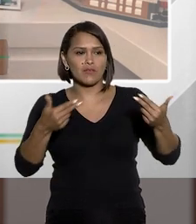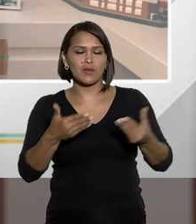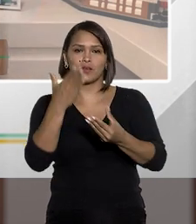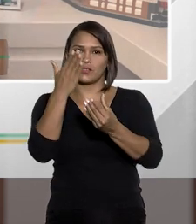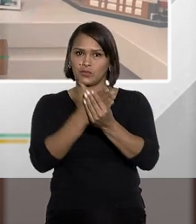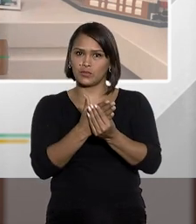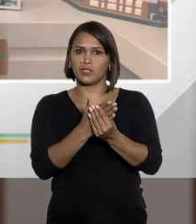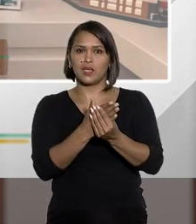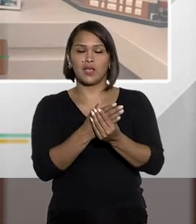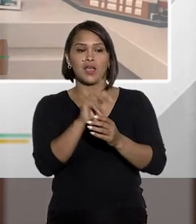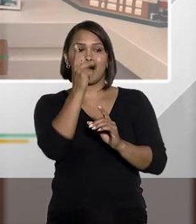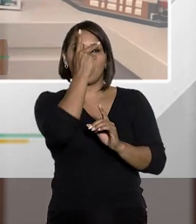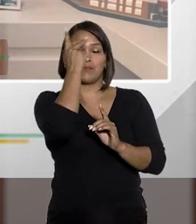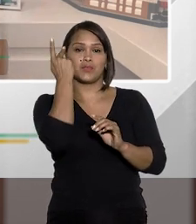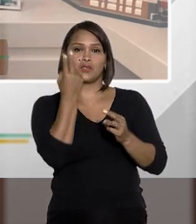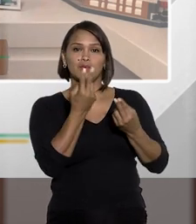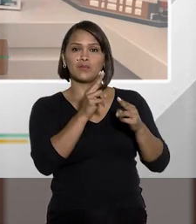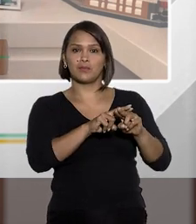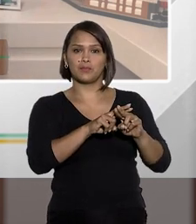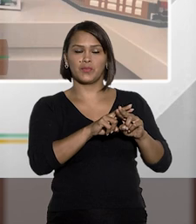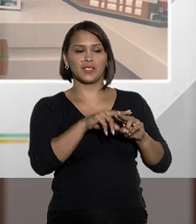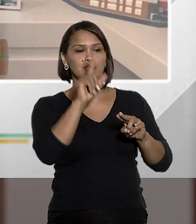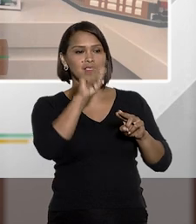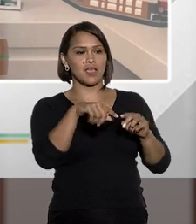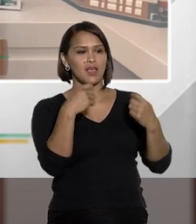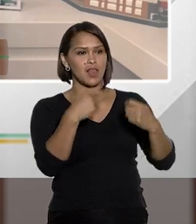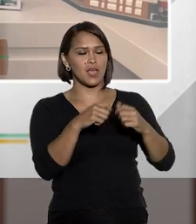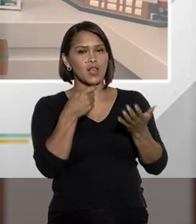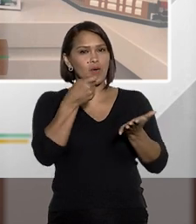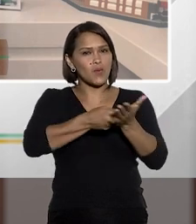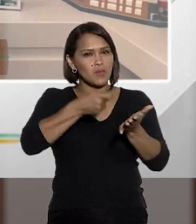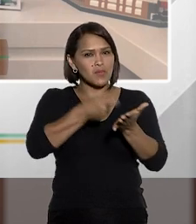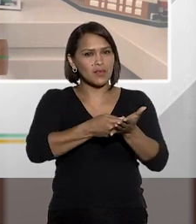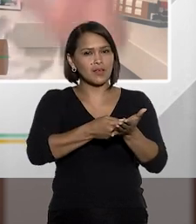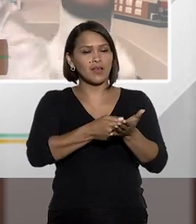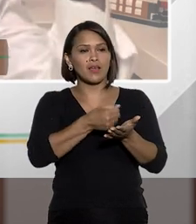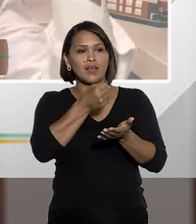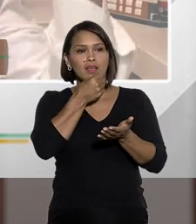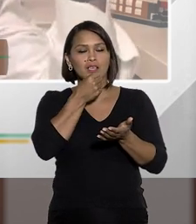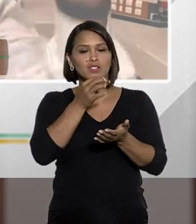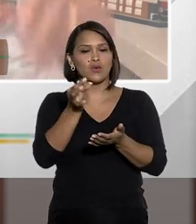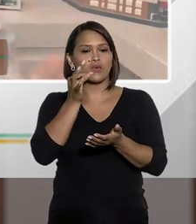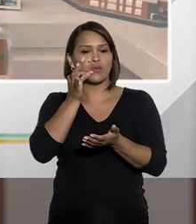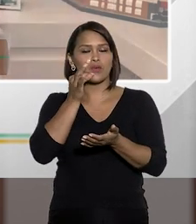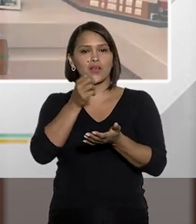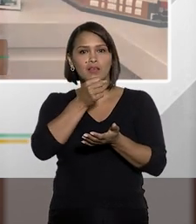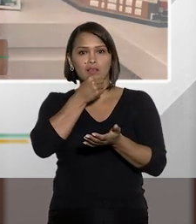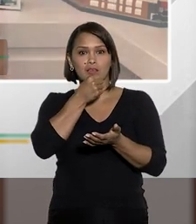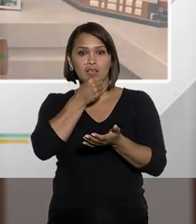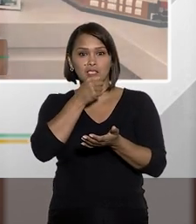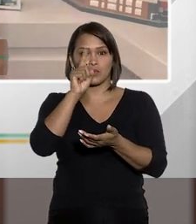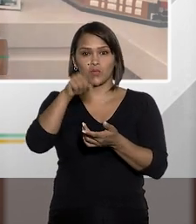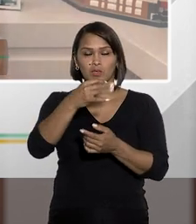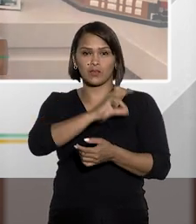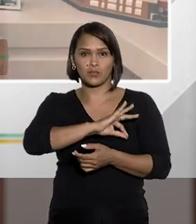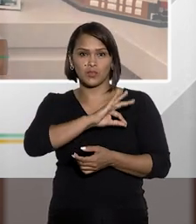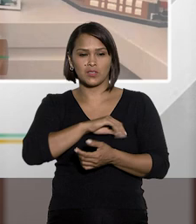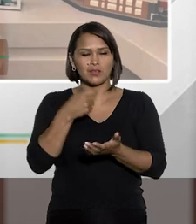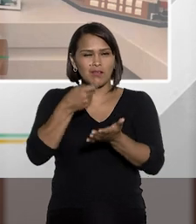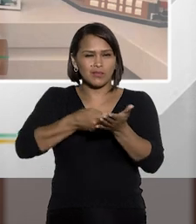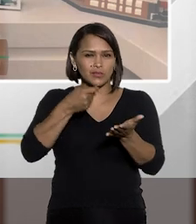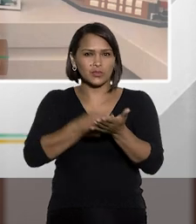que já aconteceram, a pessoa era presa e ela era submetida a interrogatórios, a doutrina chama de